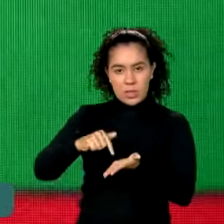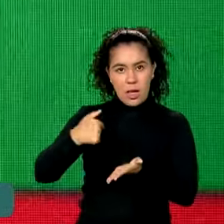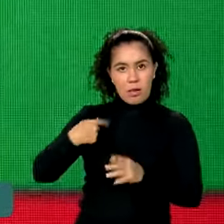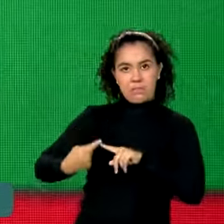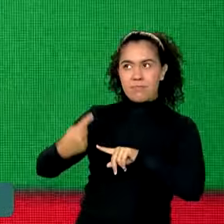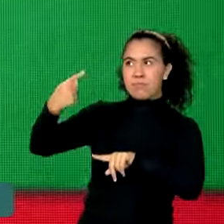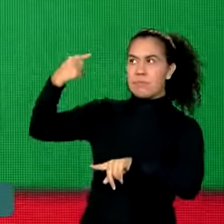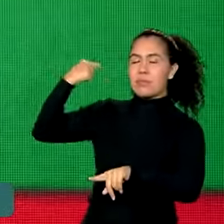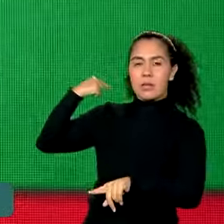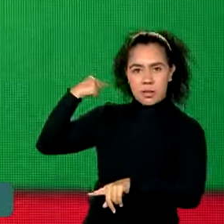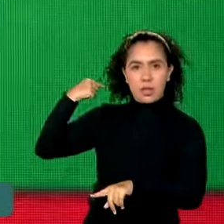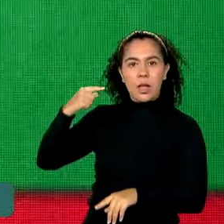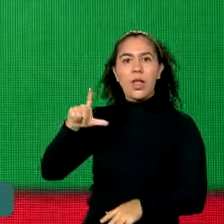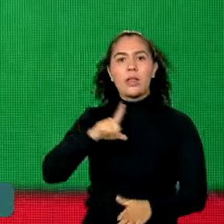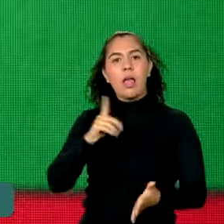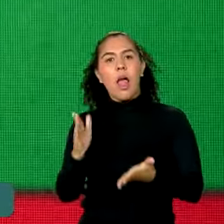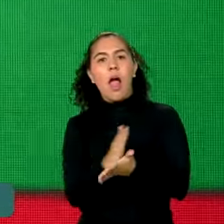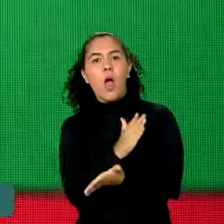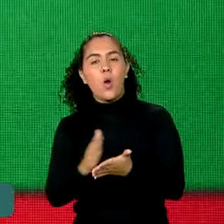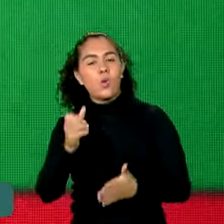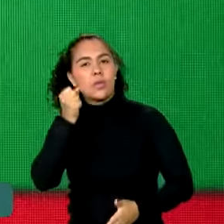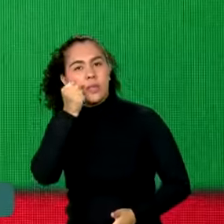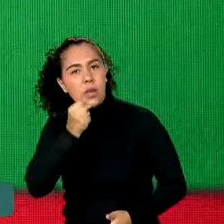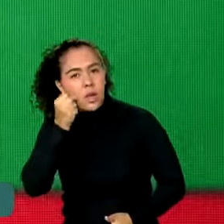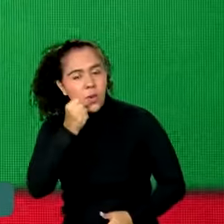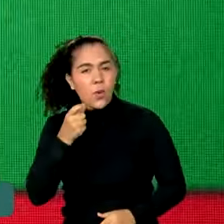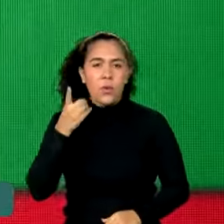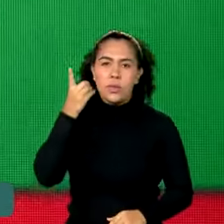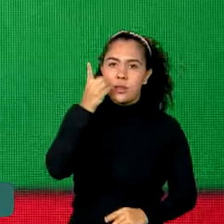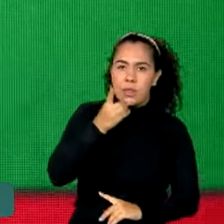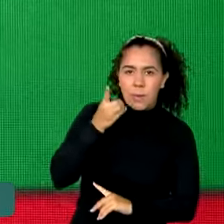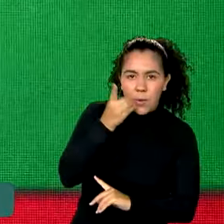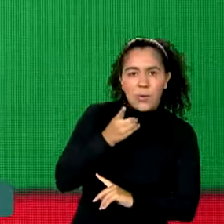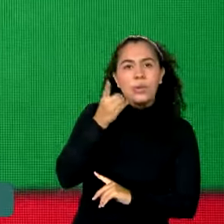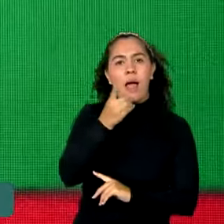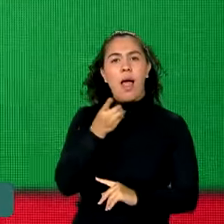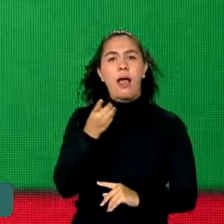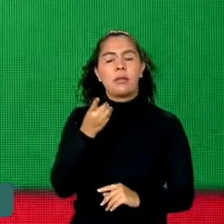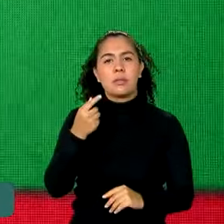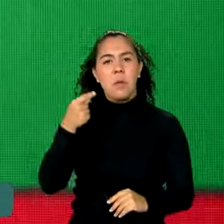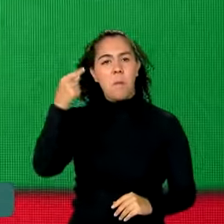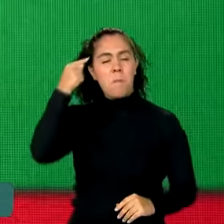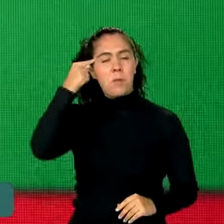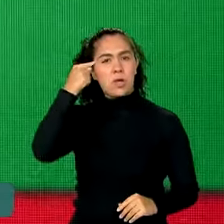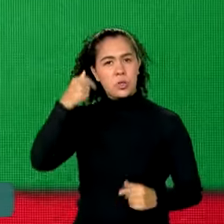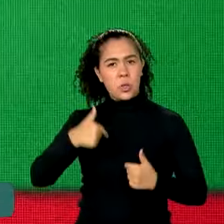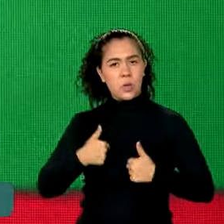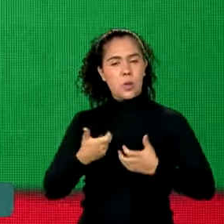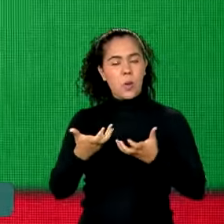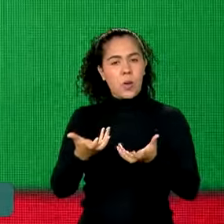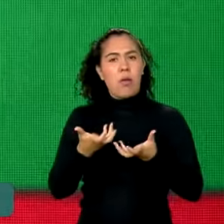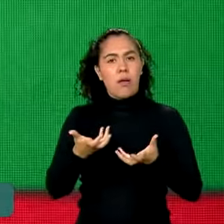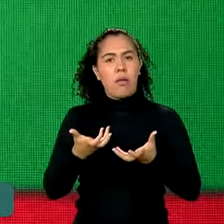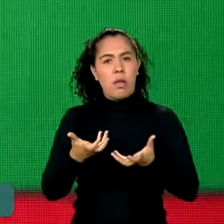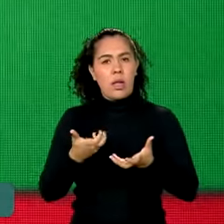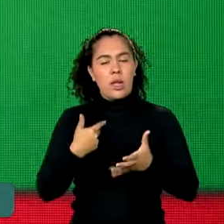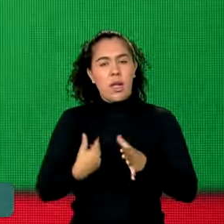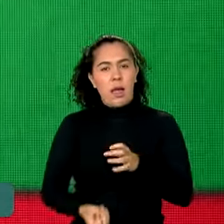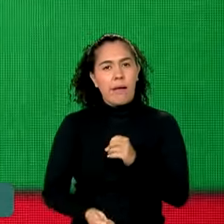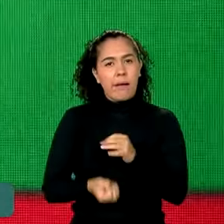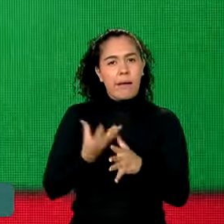houve senadores, houve deputados que acharam que eu estava querendo criar um